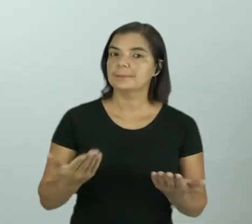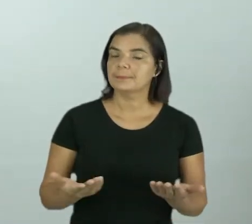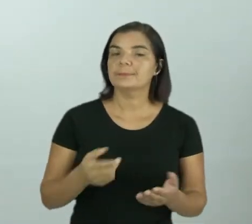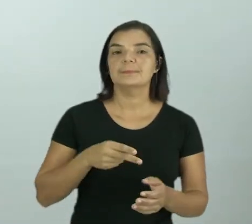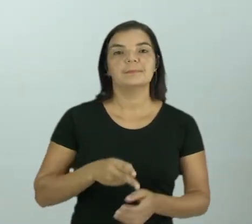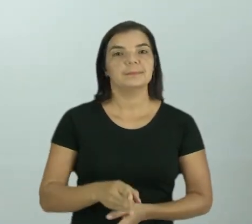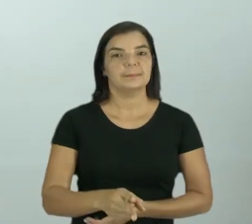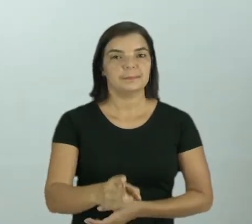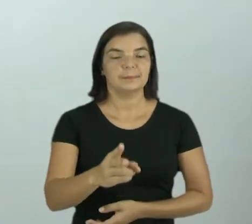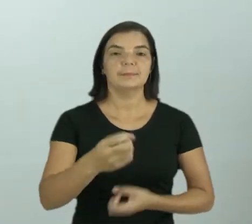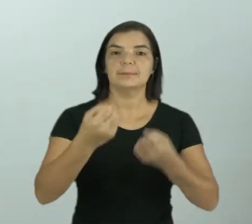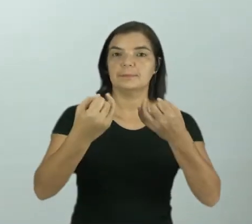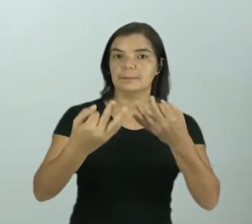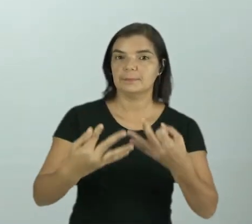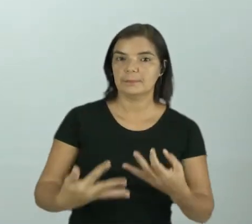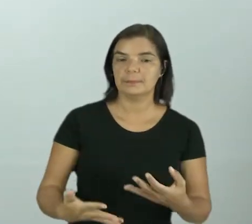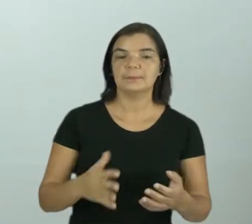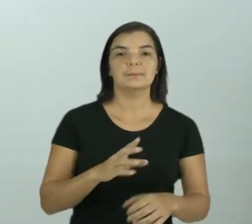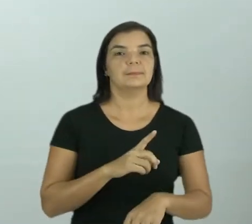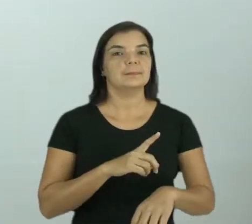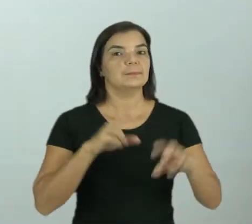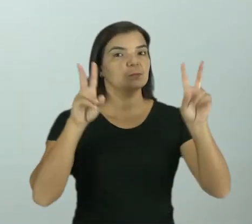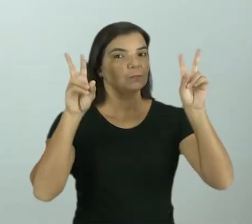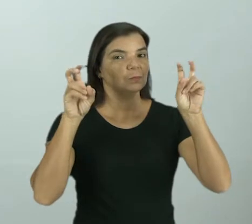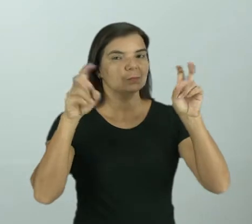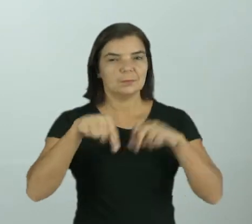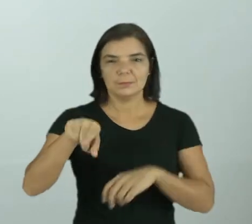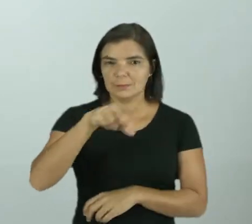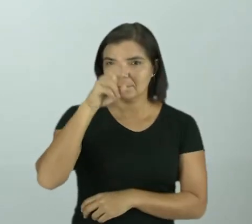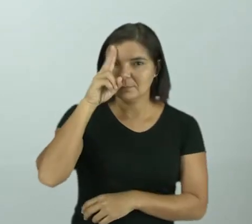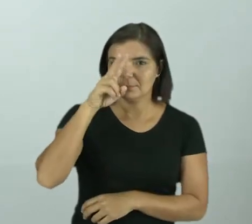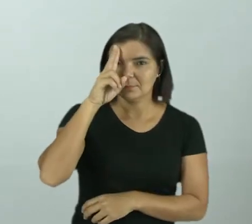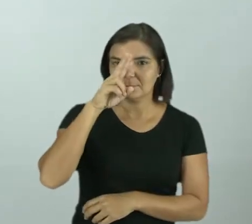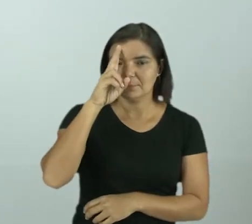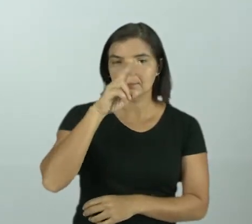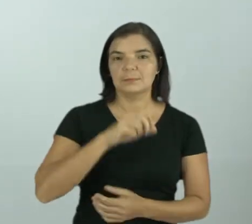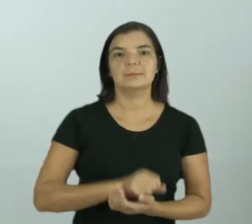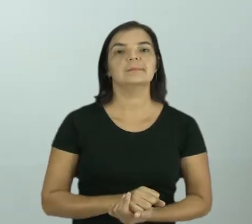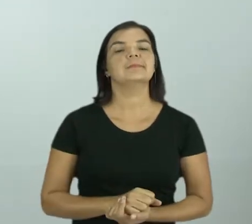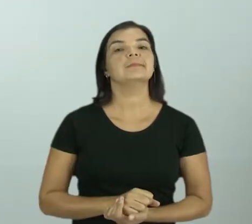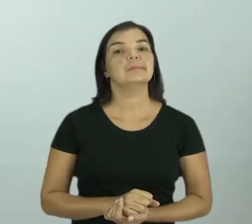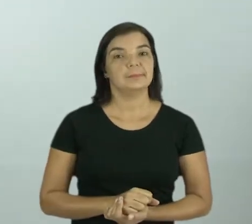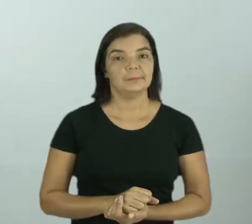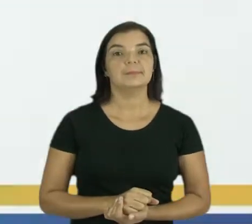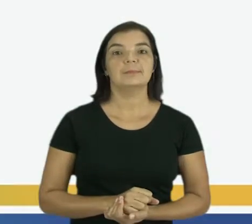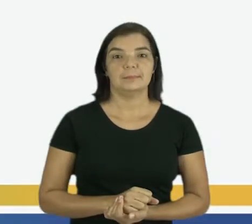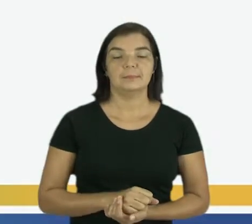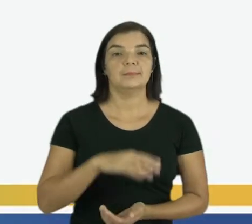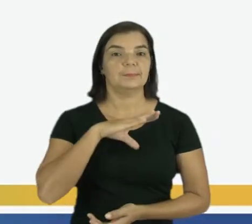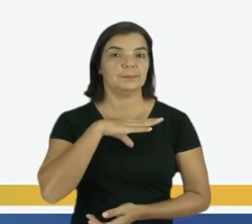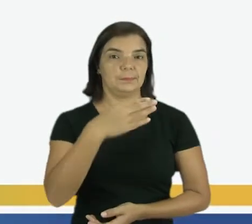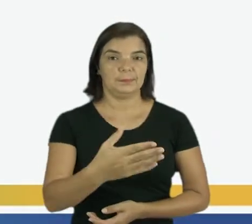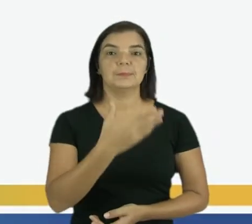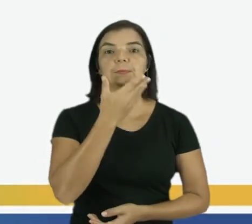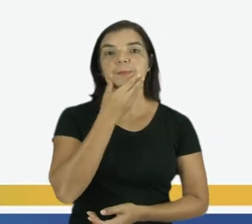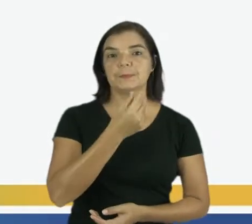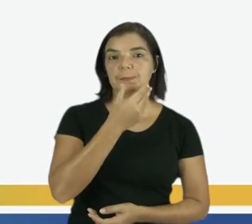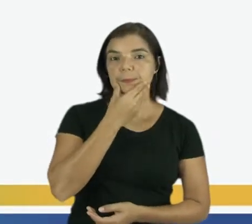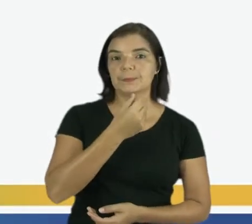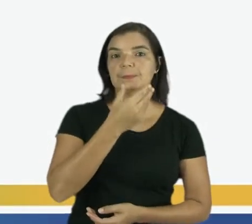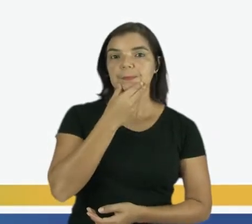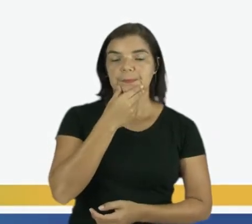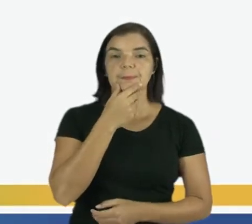continuar falando daquele tema, vocês lembram? Isso, a ação dos seres humanos